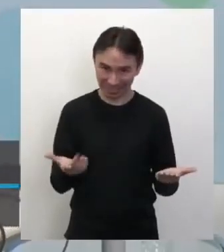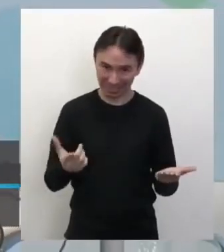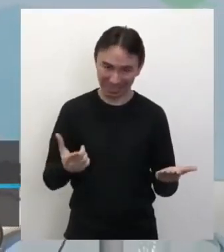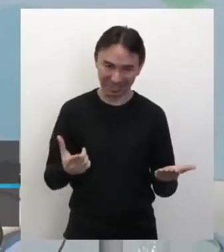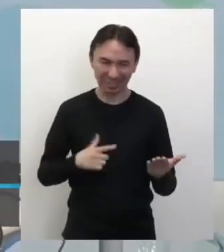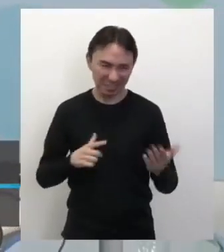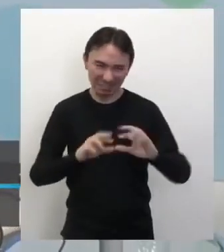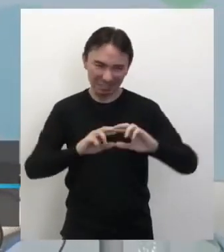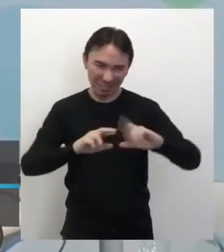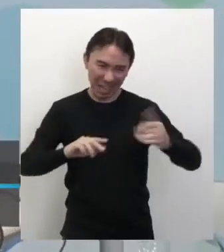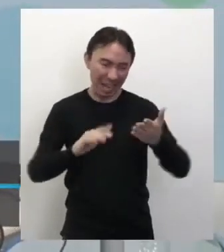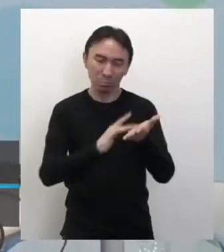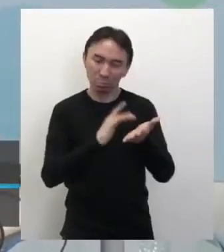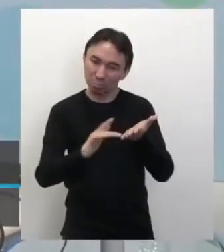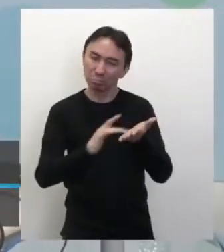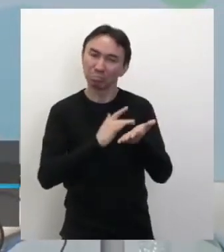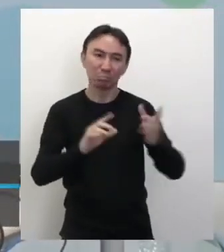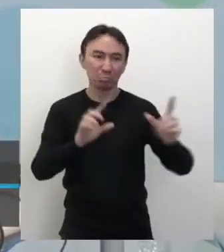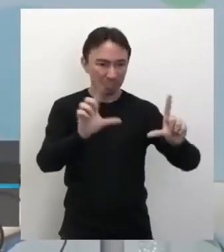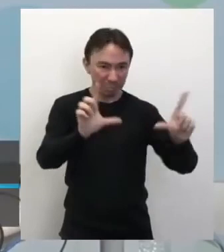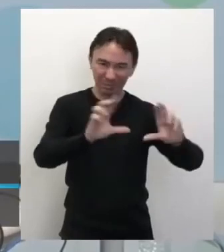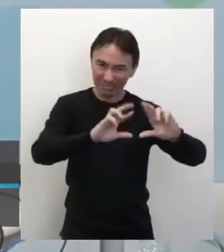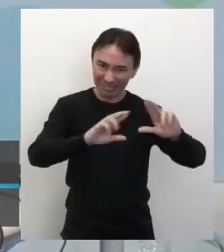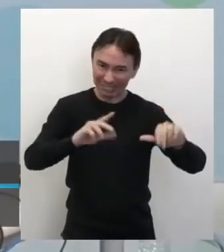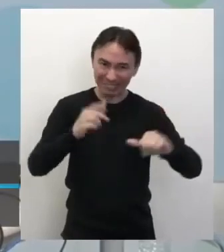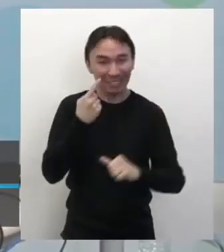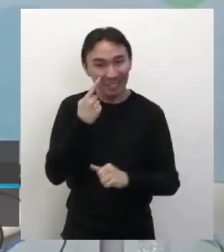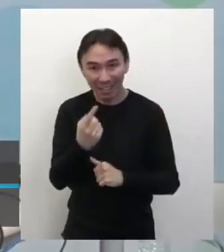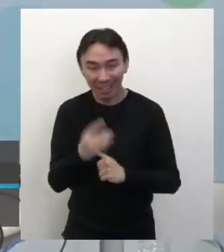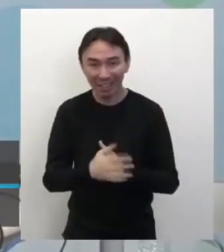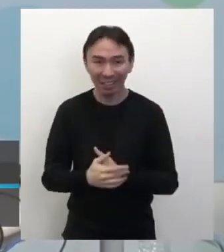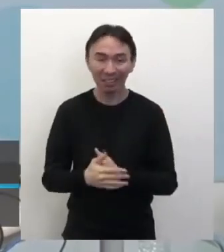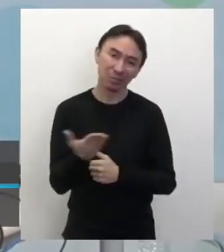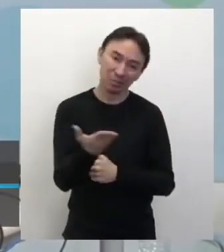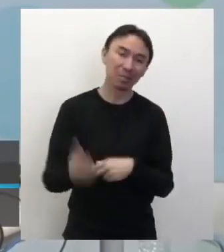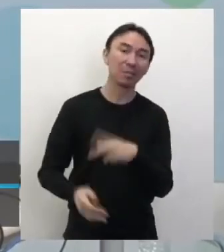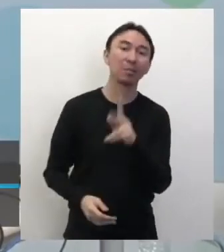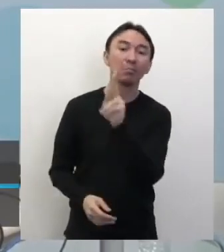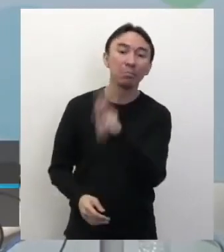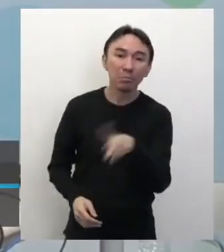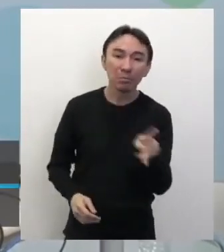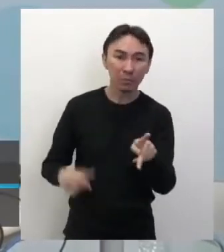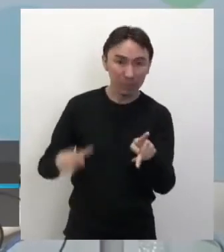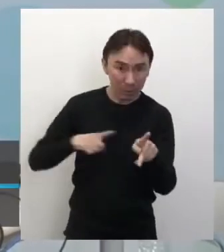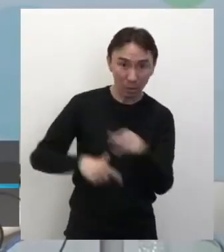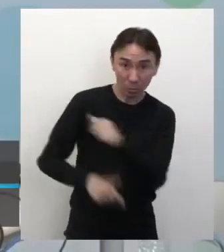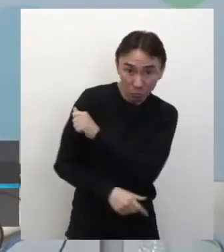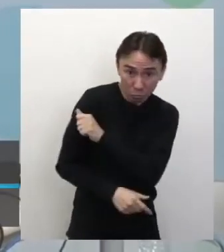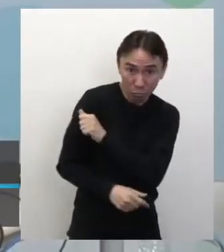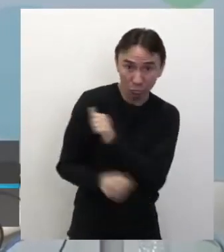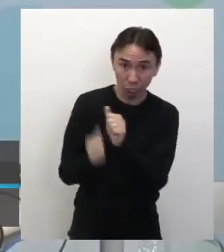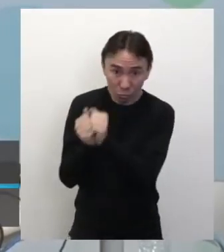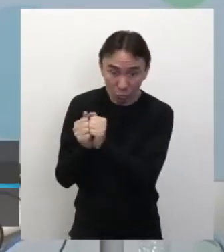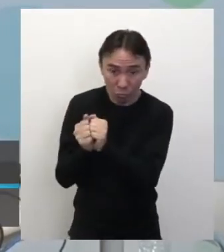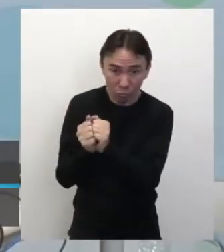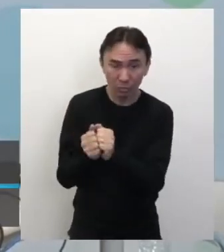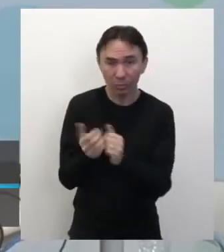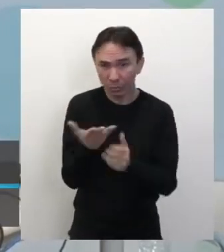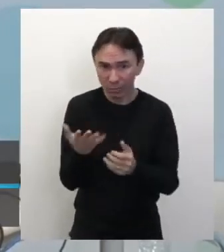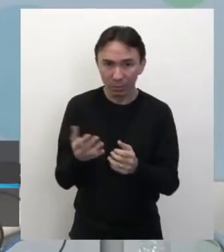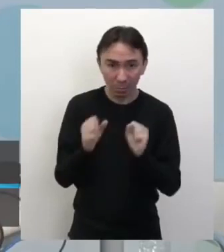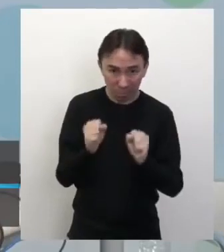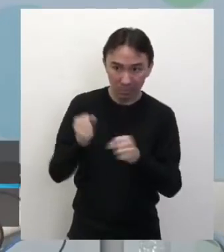professores que estão, que porventura tem essas condições, que estão aí com seus alunos e que podem enviar quando dá participação no chat